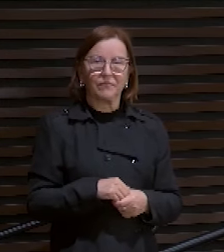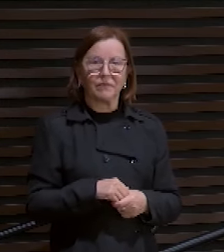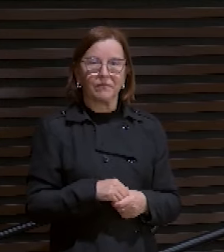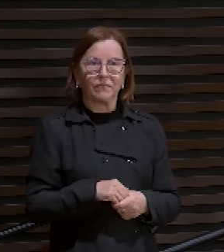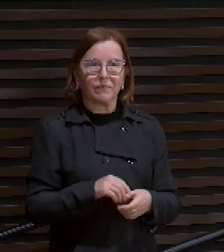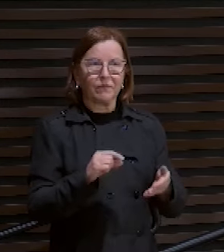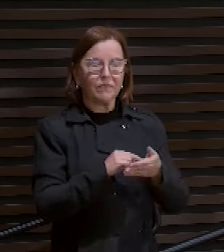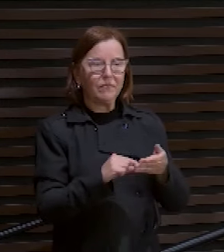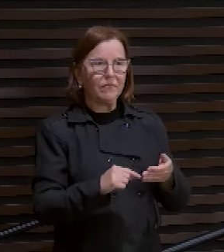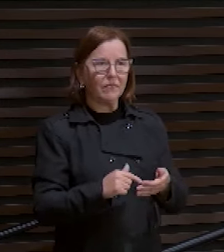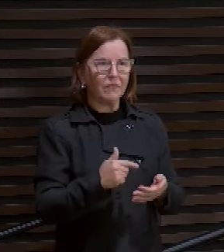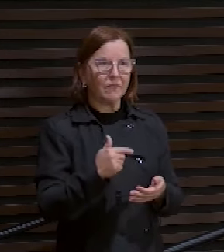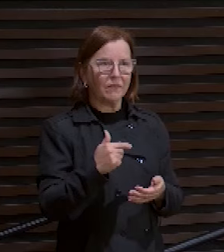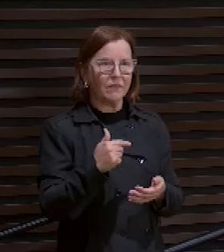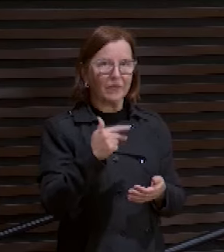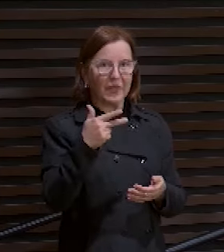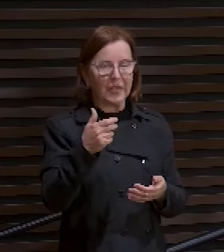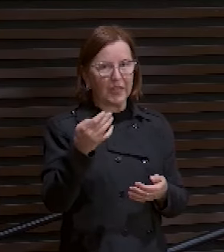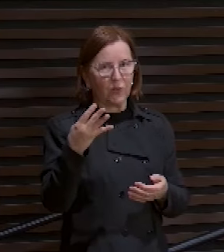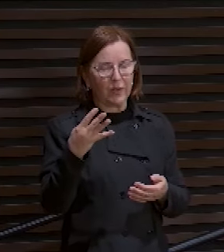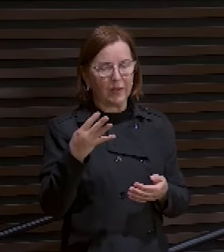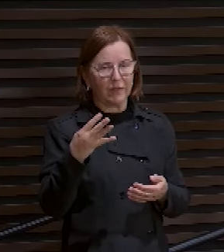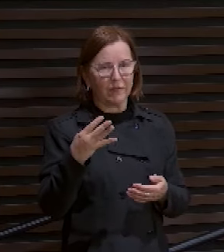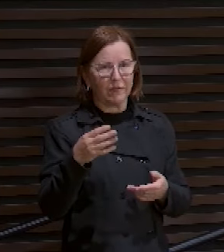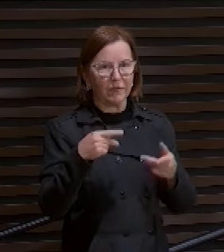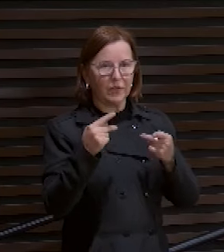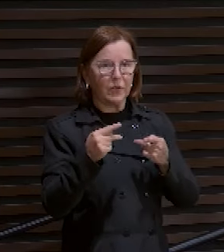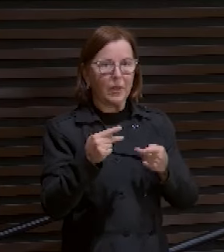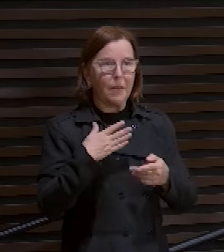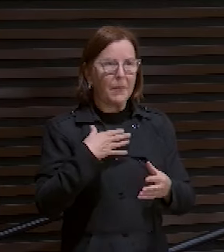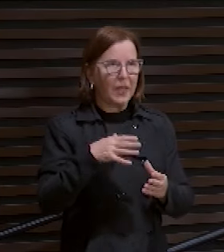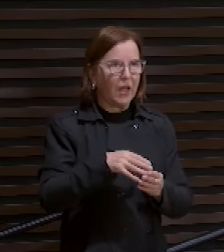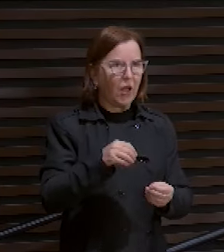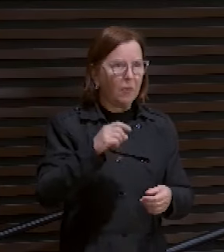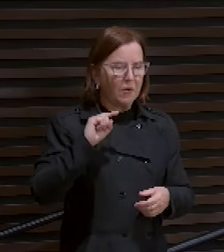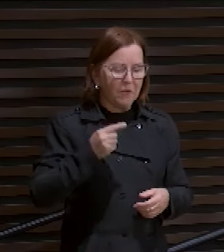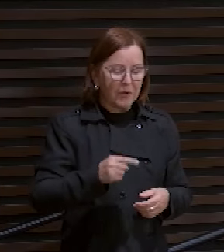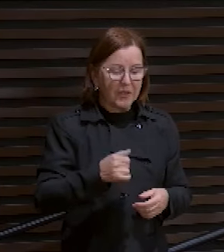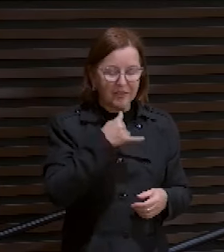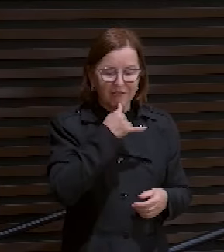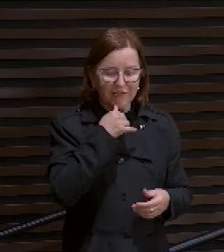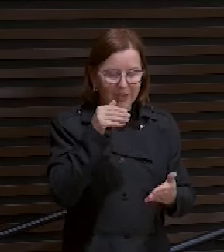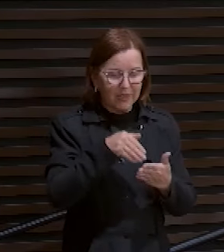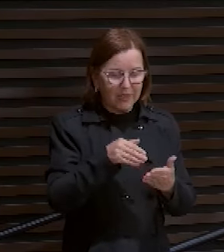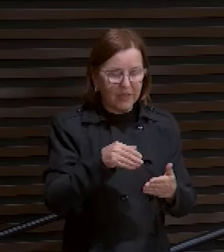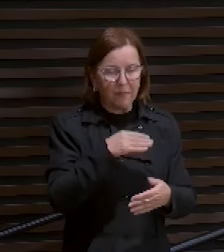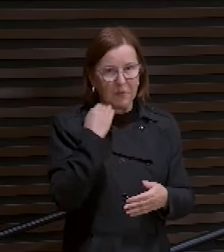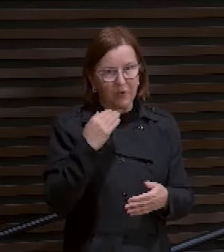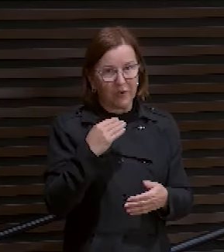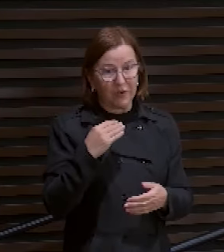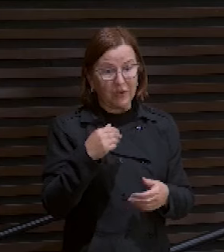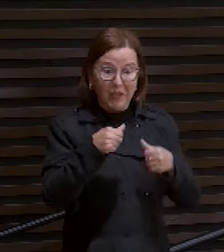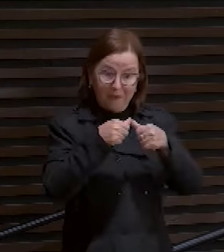Versículo 34. E lhes disse. A minha alma está profundamente triste até a morte. Ficai aqui e vigiai.